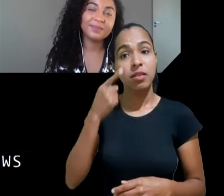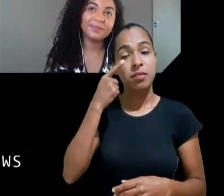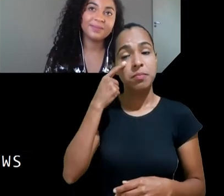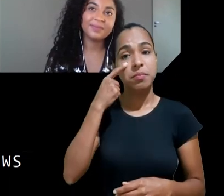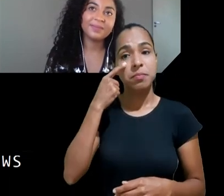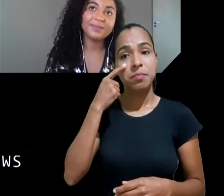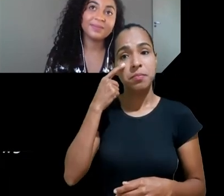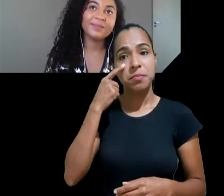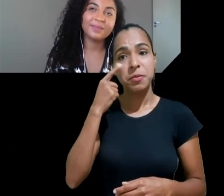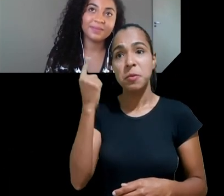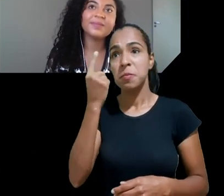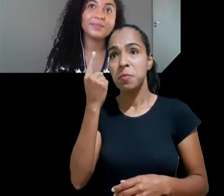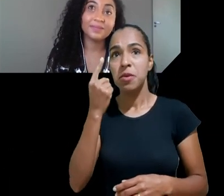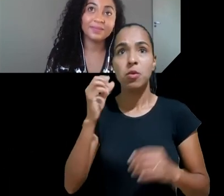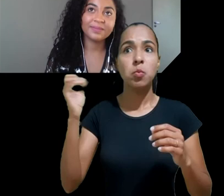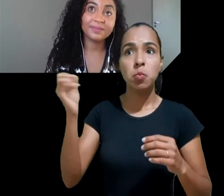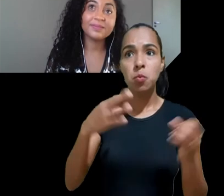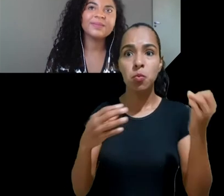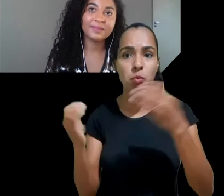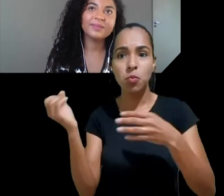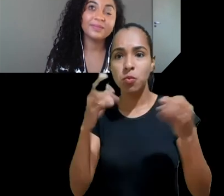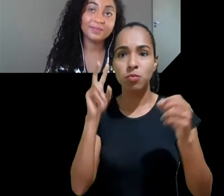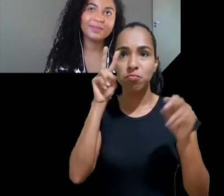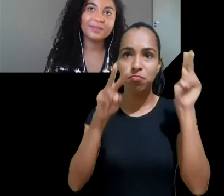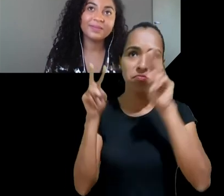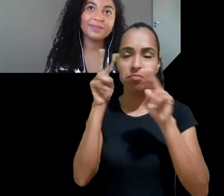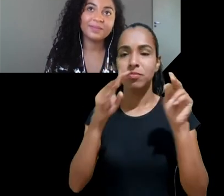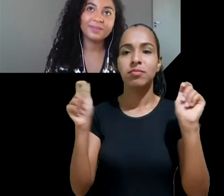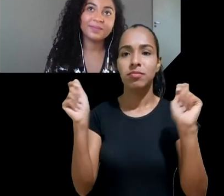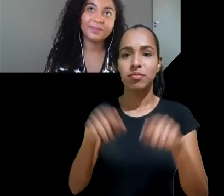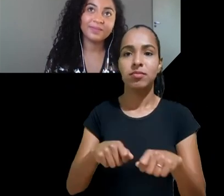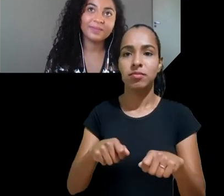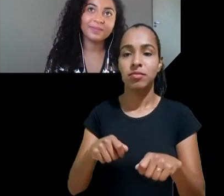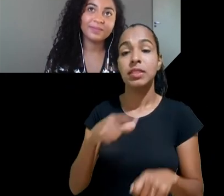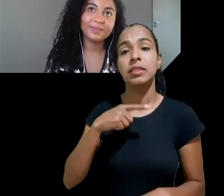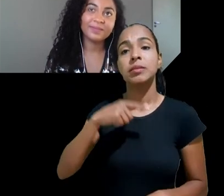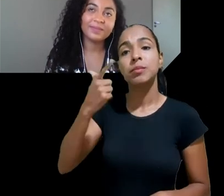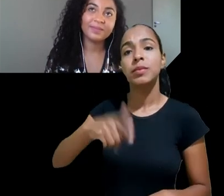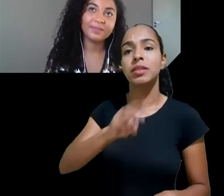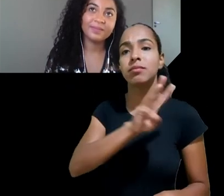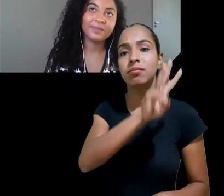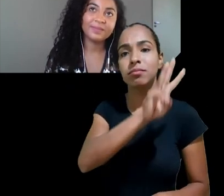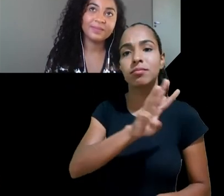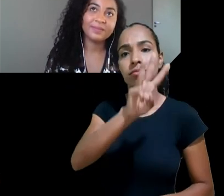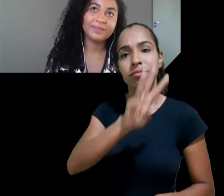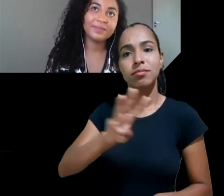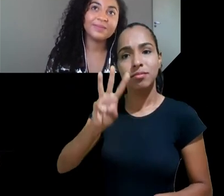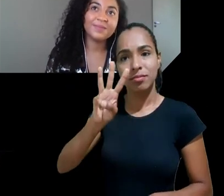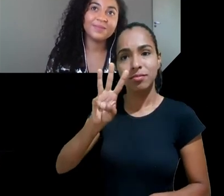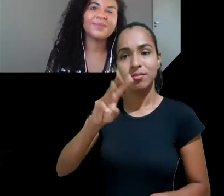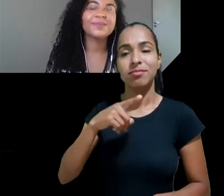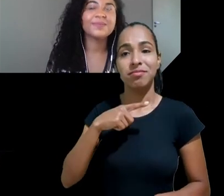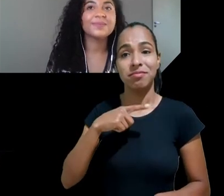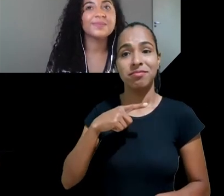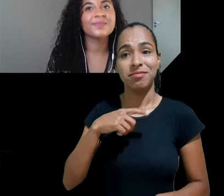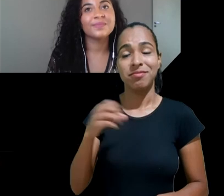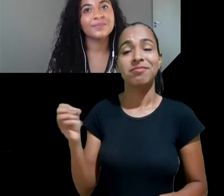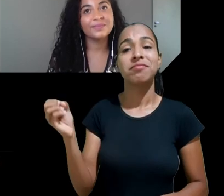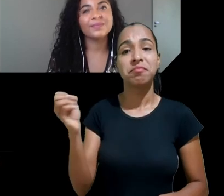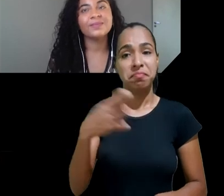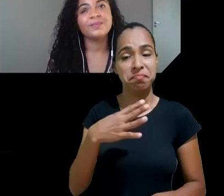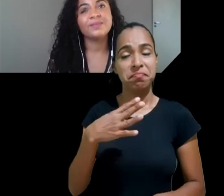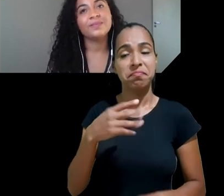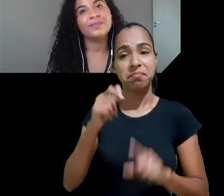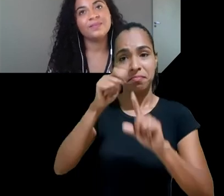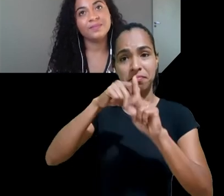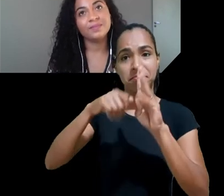vocês a conhecerem o nosso site que aliás um pequenininho spoiler ele vai estar de cara totalmente nova nos próximos meses com ainda